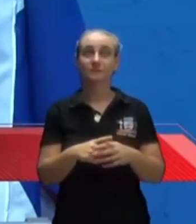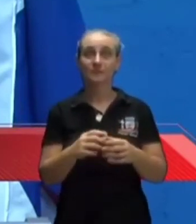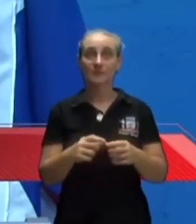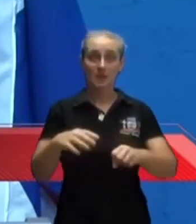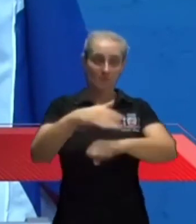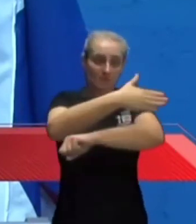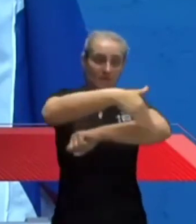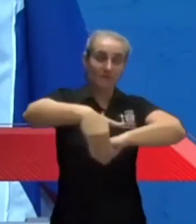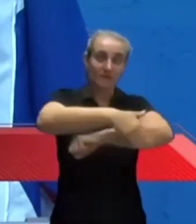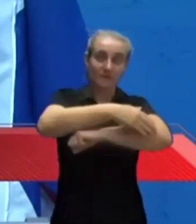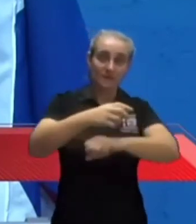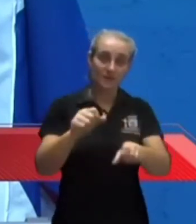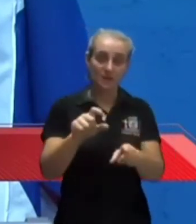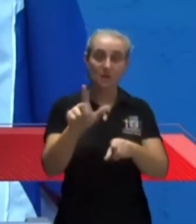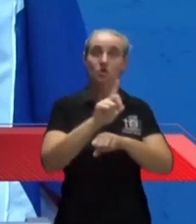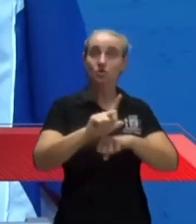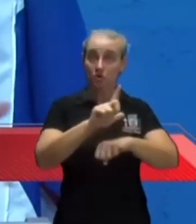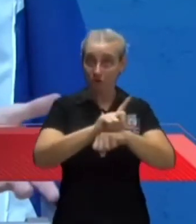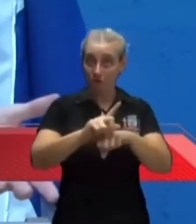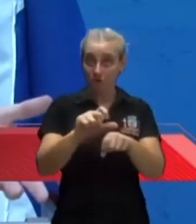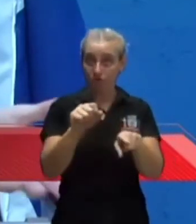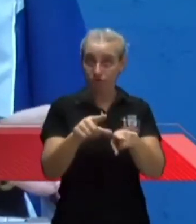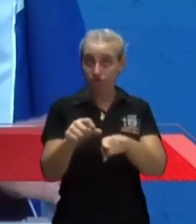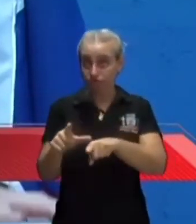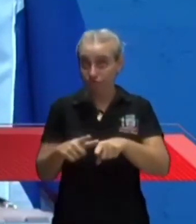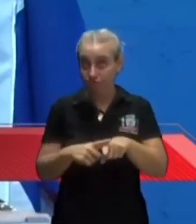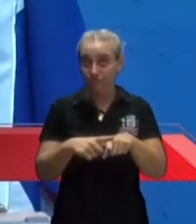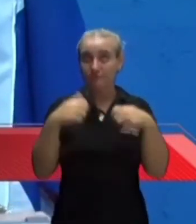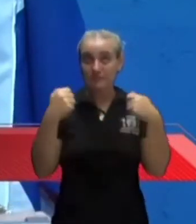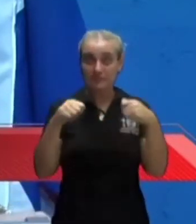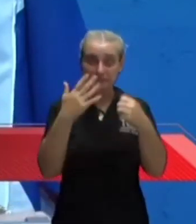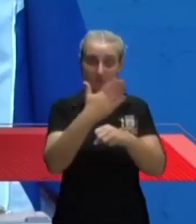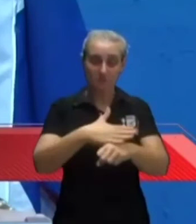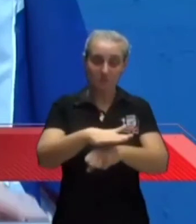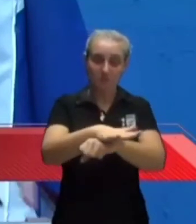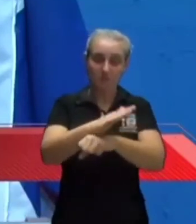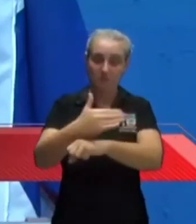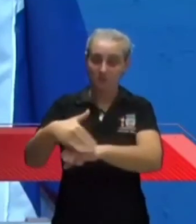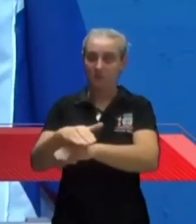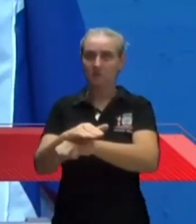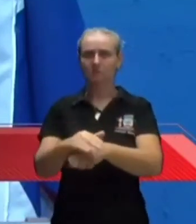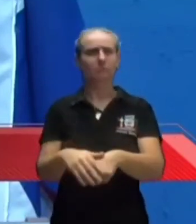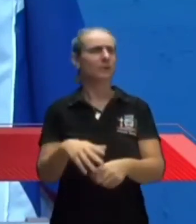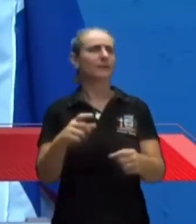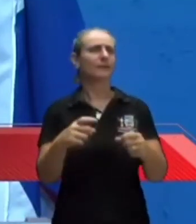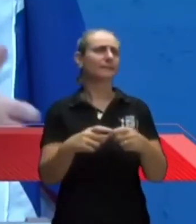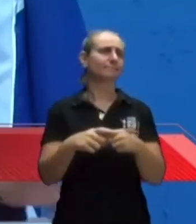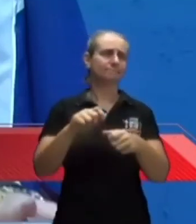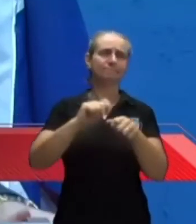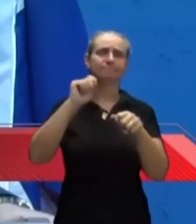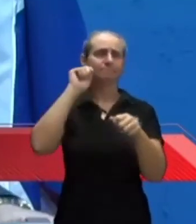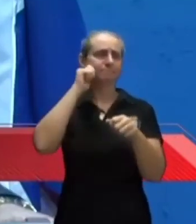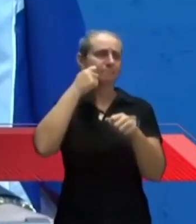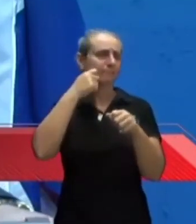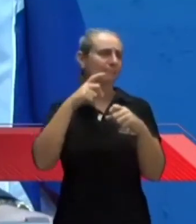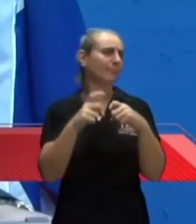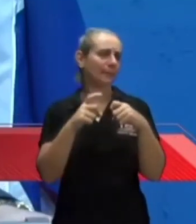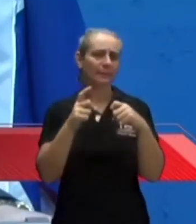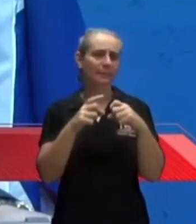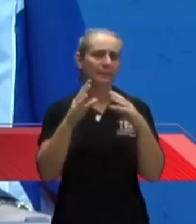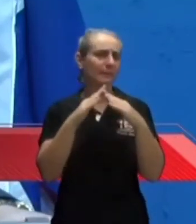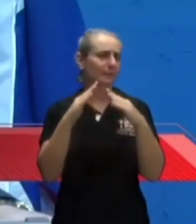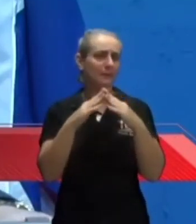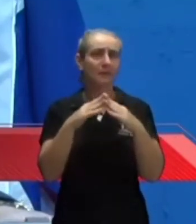comercial, e, na verdade, padece de estacionamento. Até na padaria ou em qualquer comércio que tenha ali, acaba